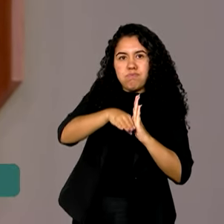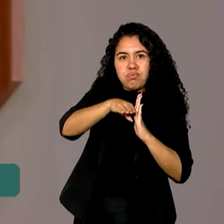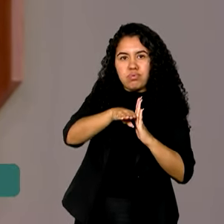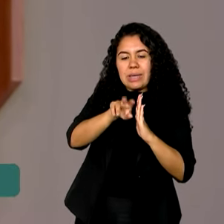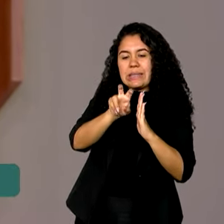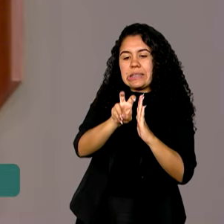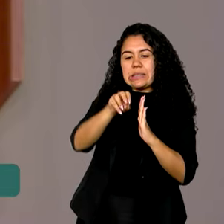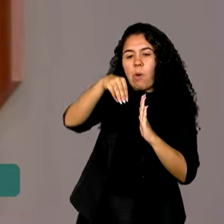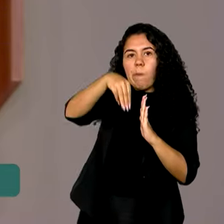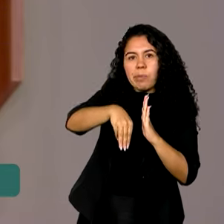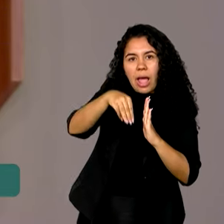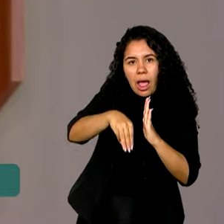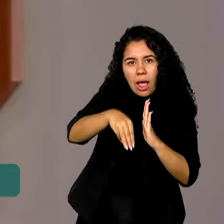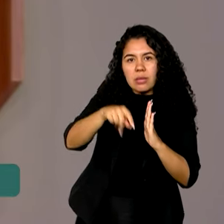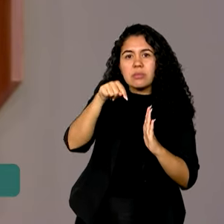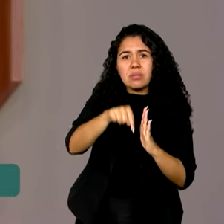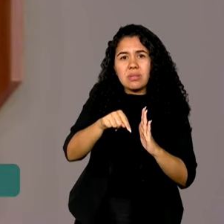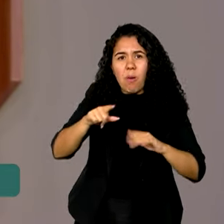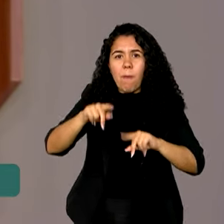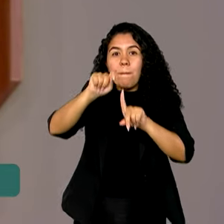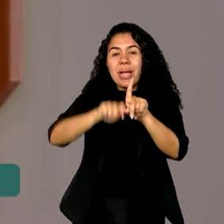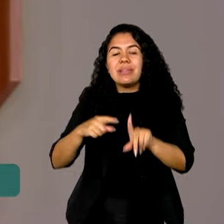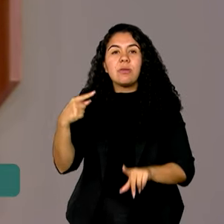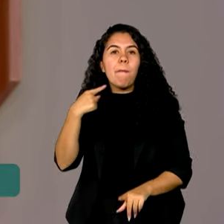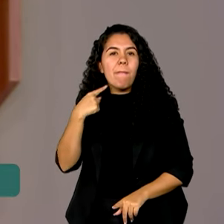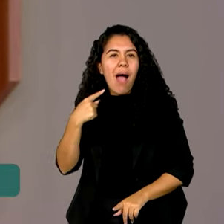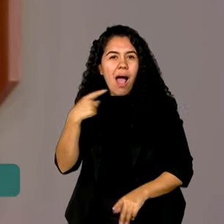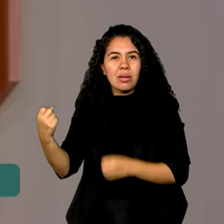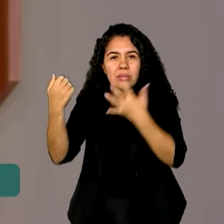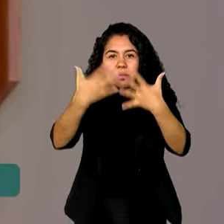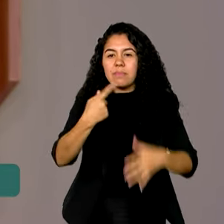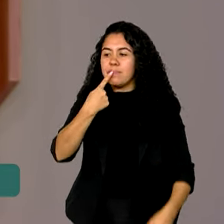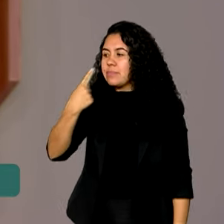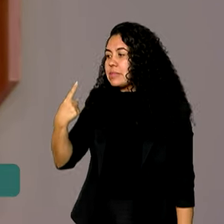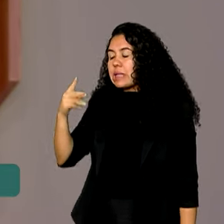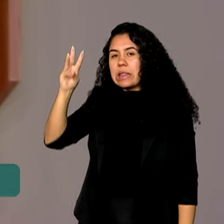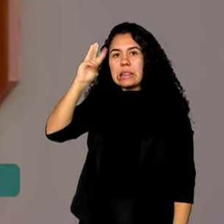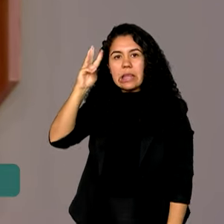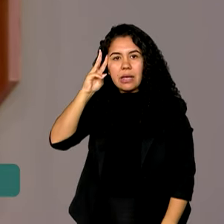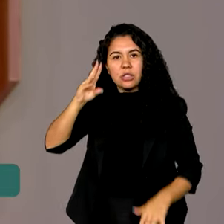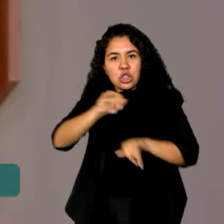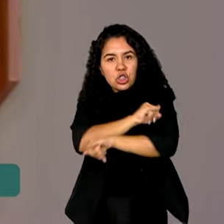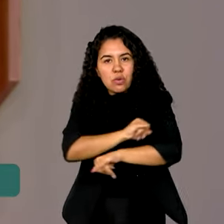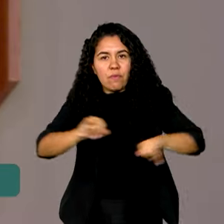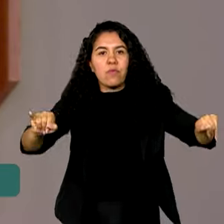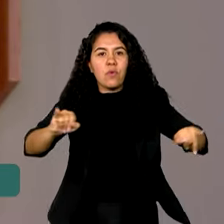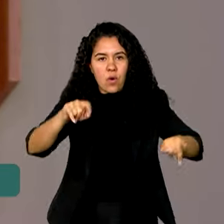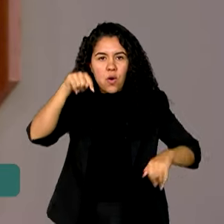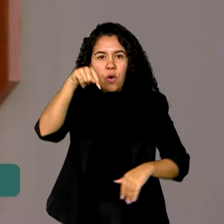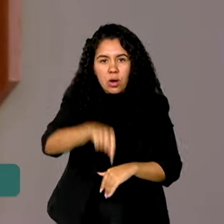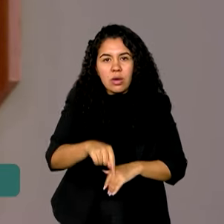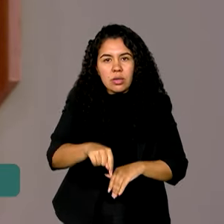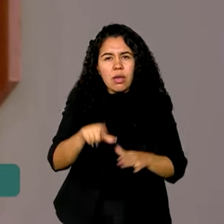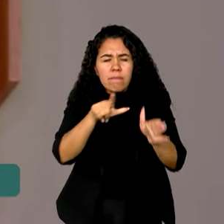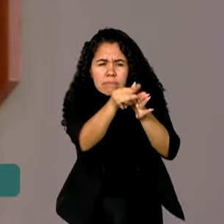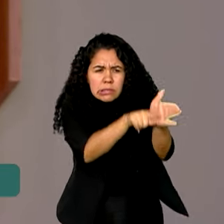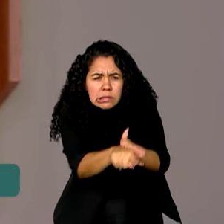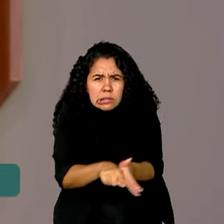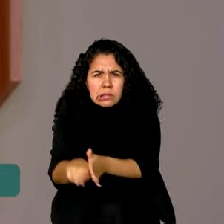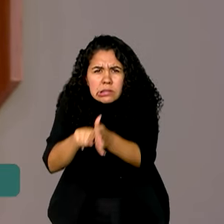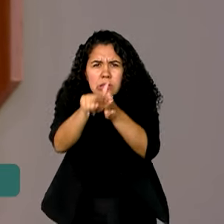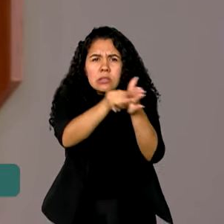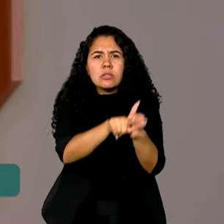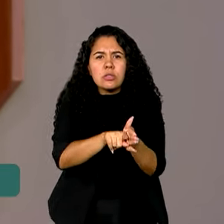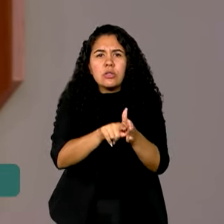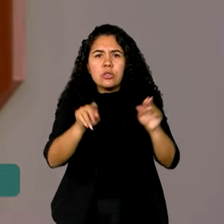durante a cheia de maio. A informação foi divulgada nesta terça-feira pelo Serviço Geológico do Brasil, que investigou as cotas